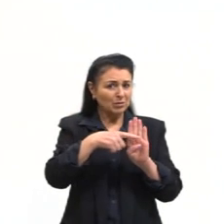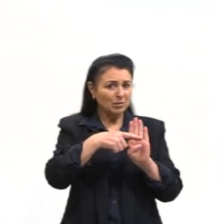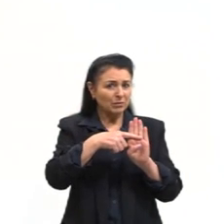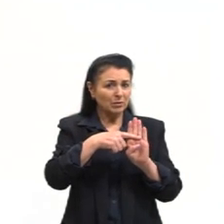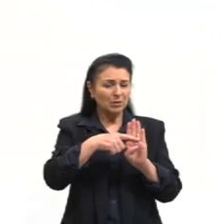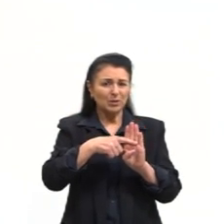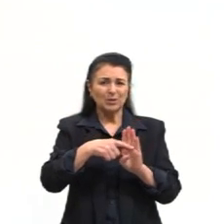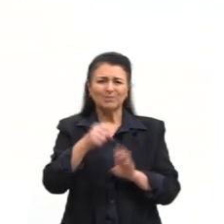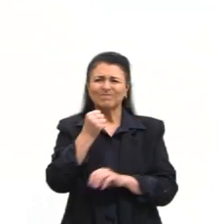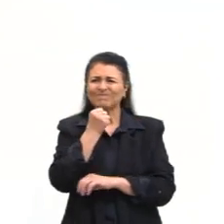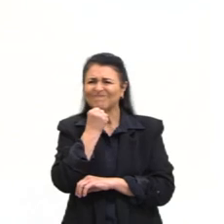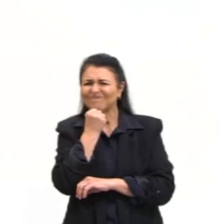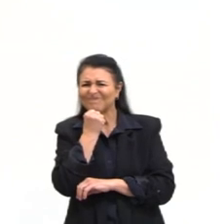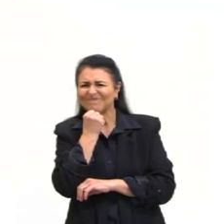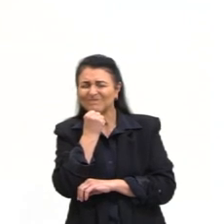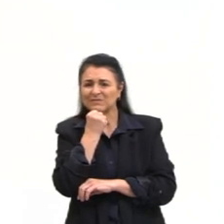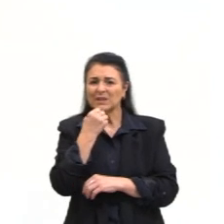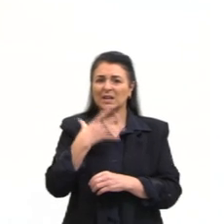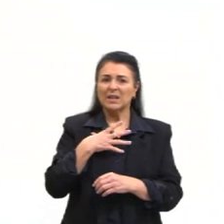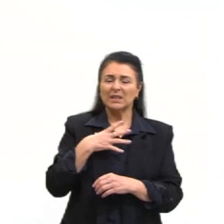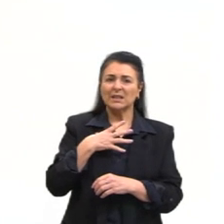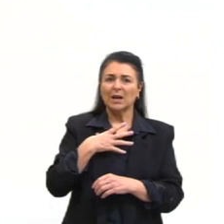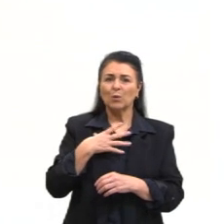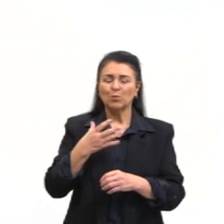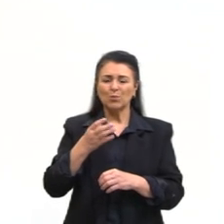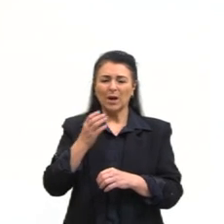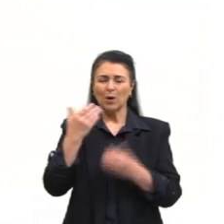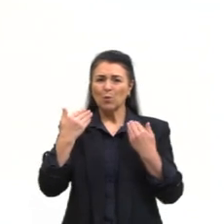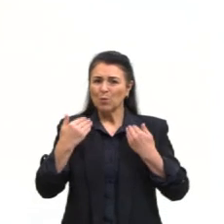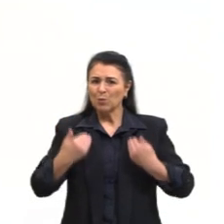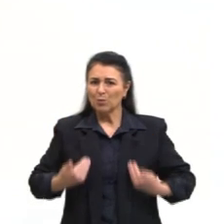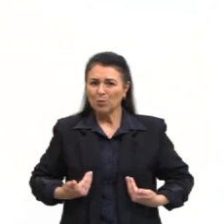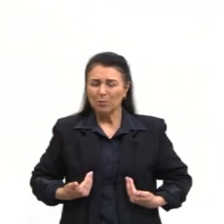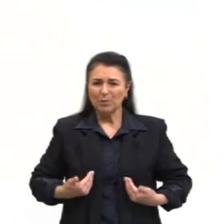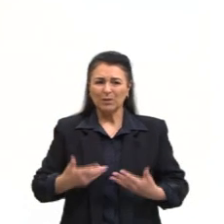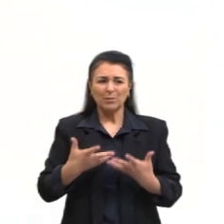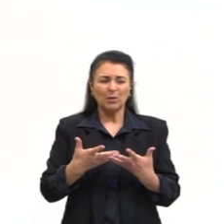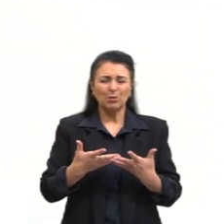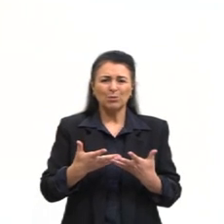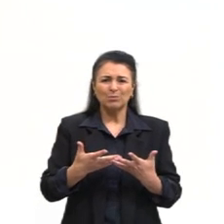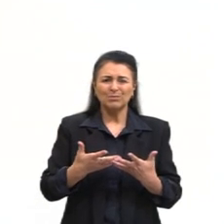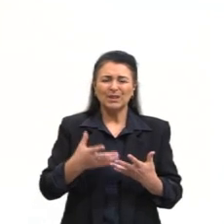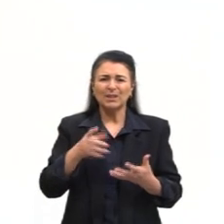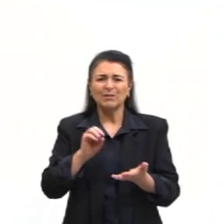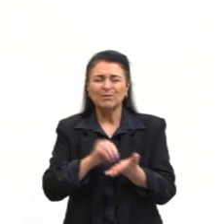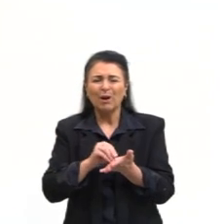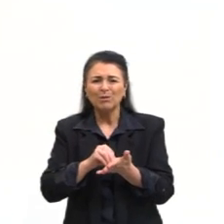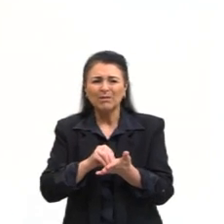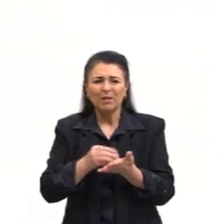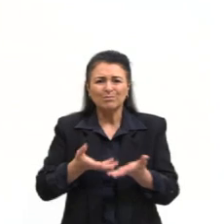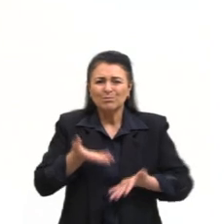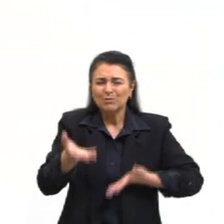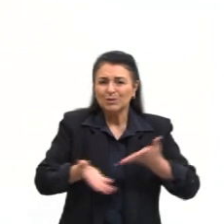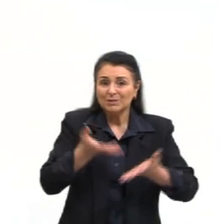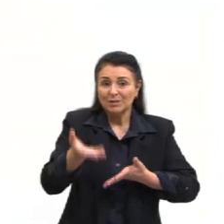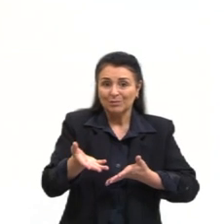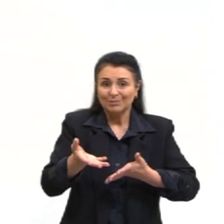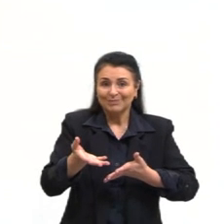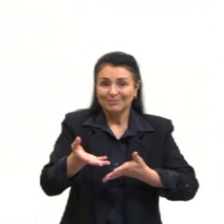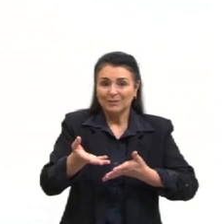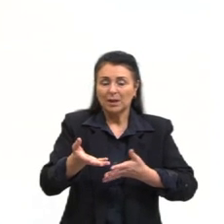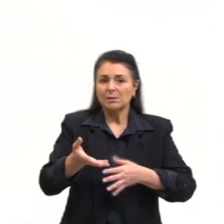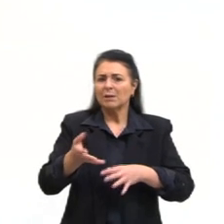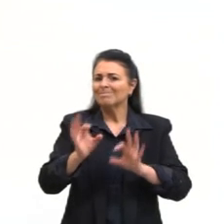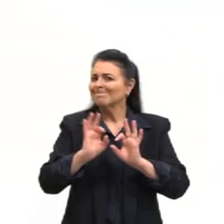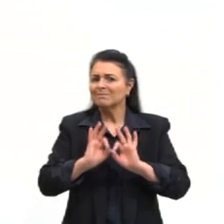emocional que acompanha a interrupção de um comportamento motivado. Então, o aluno se desmotiva, e isso é um fator da matemática muito comum.